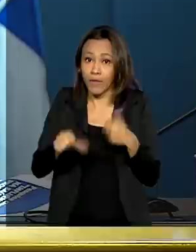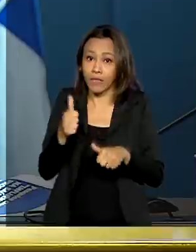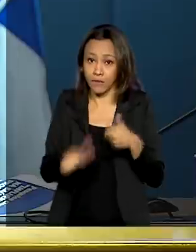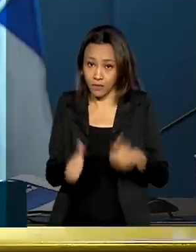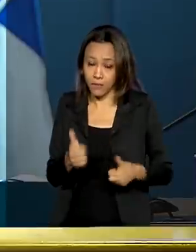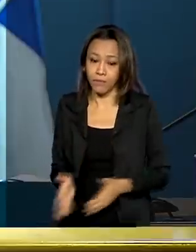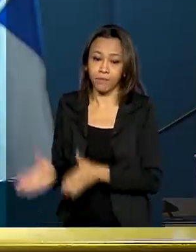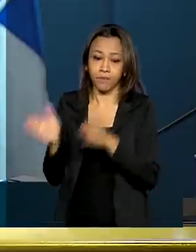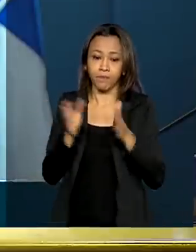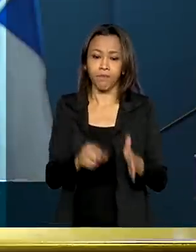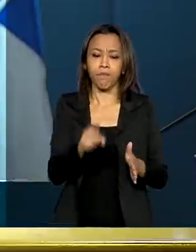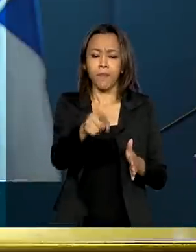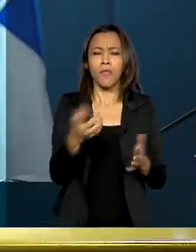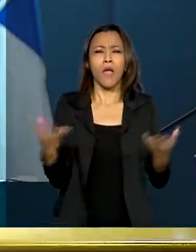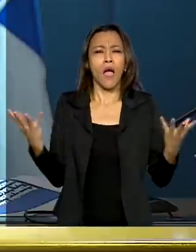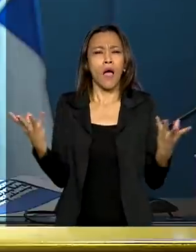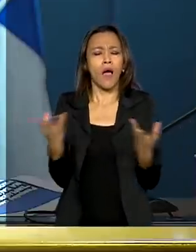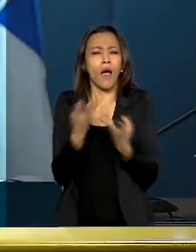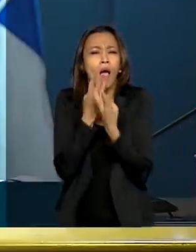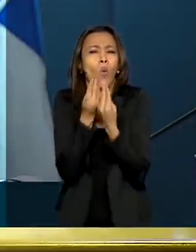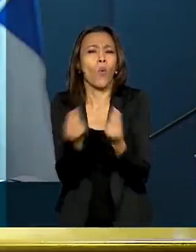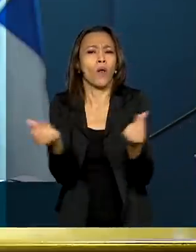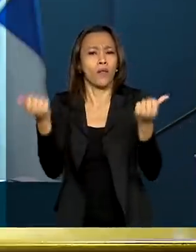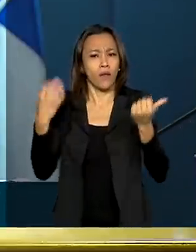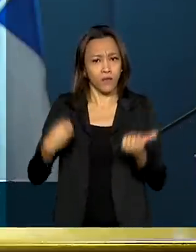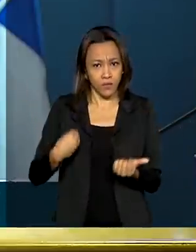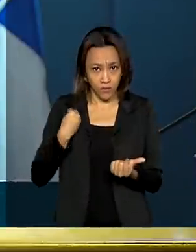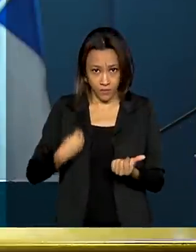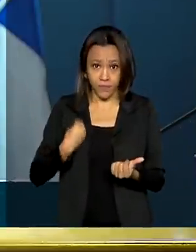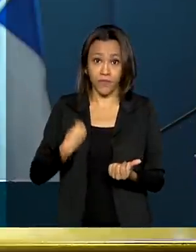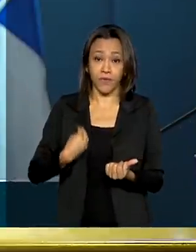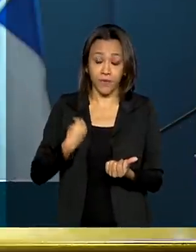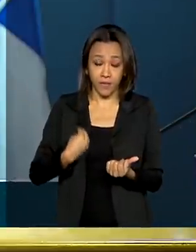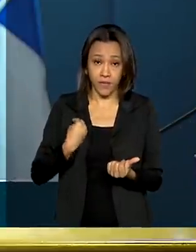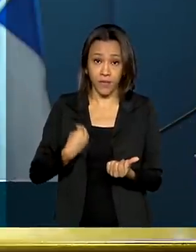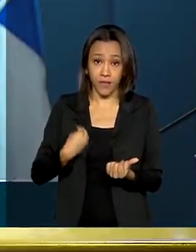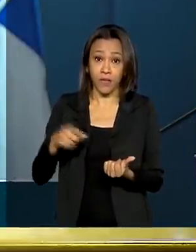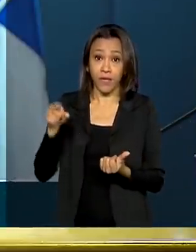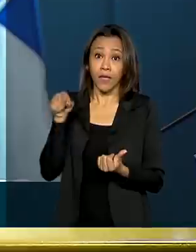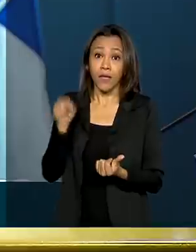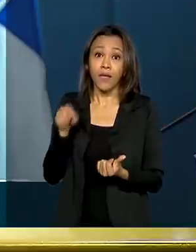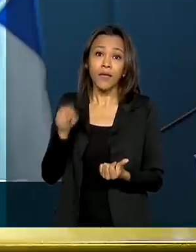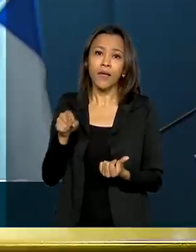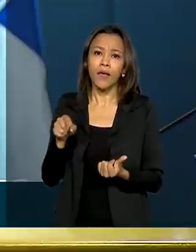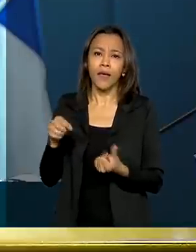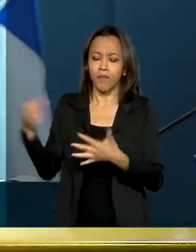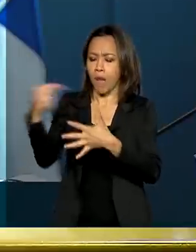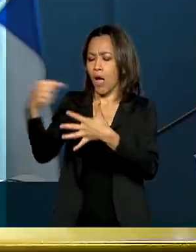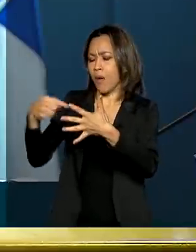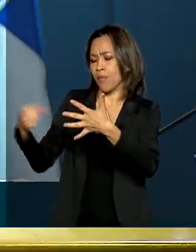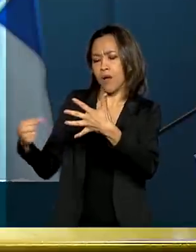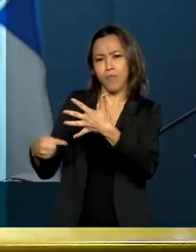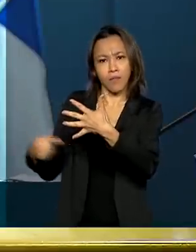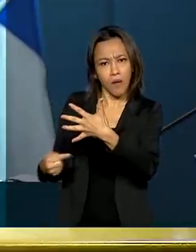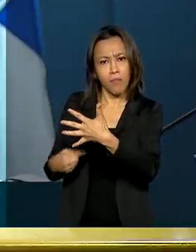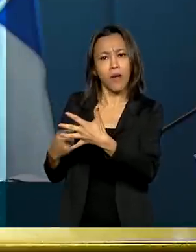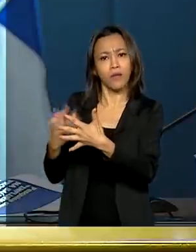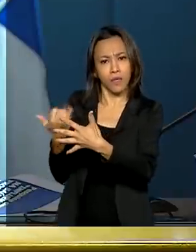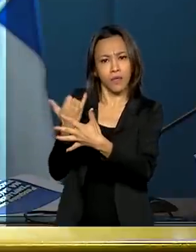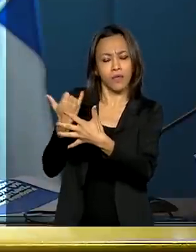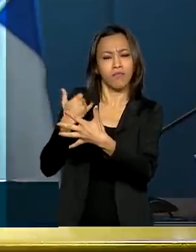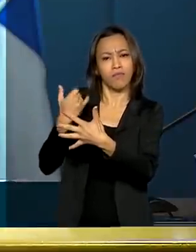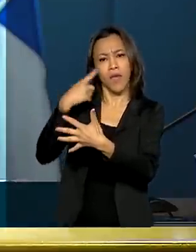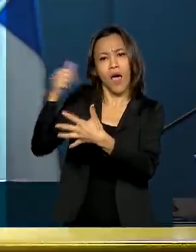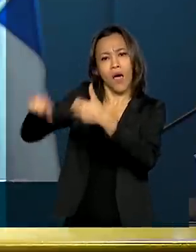qualidade de vida, da avaliação do capital mental através de indicadores extremamente importantes, bem conduzidos e sérios,